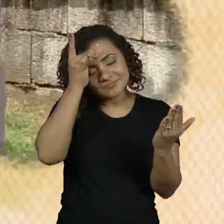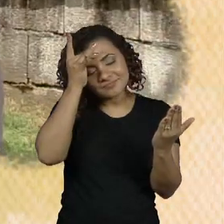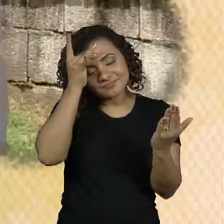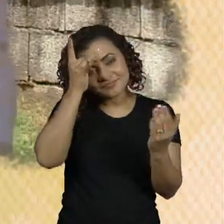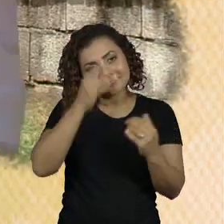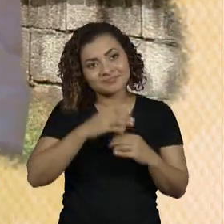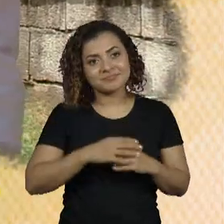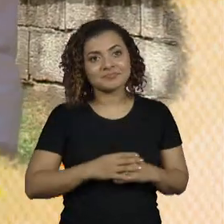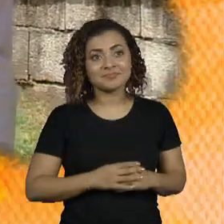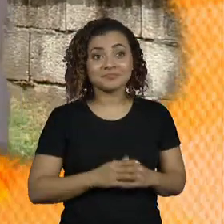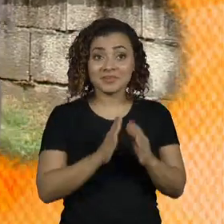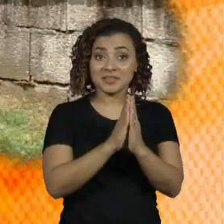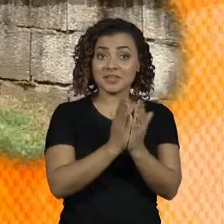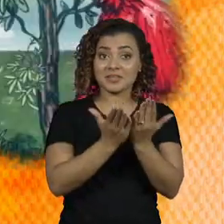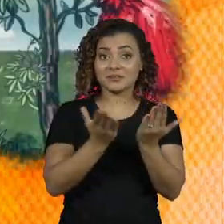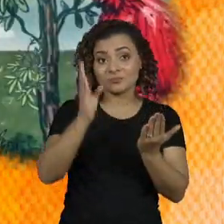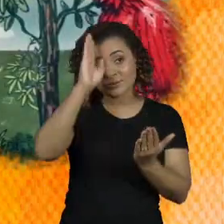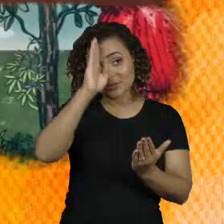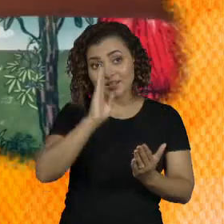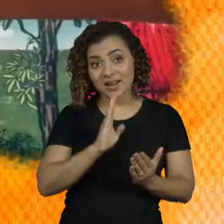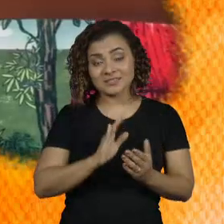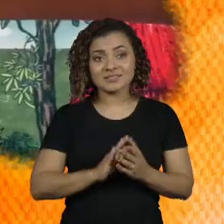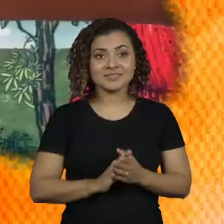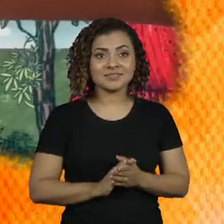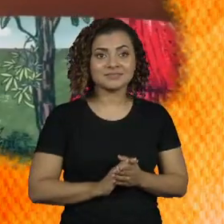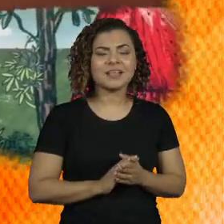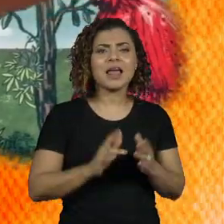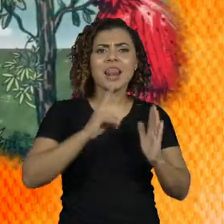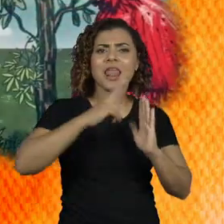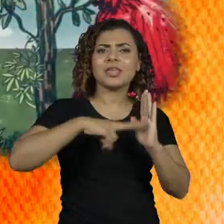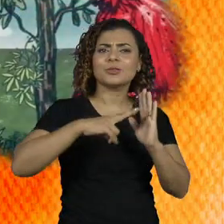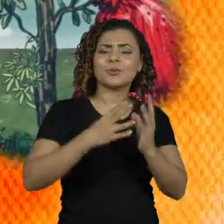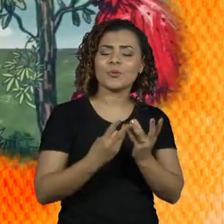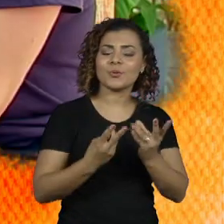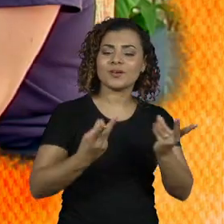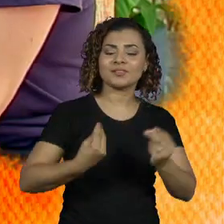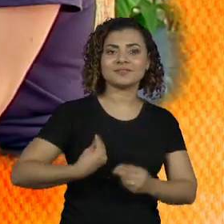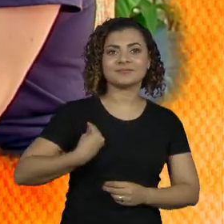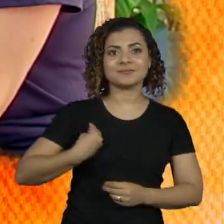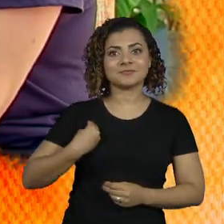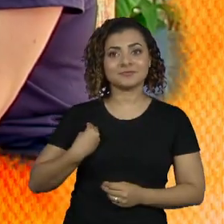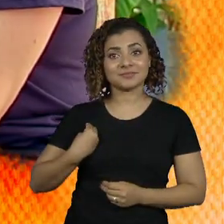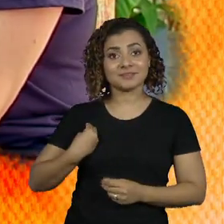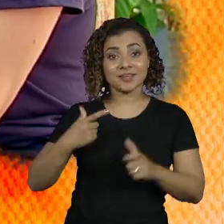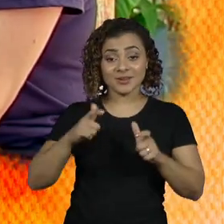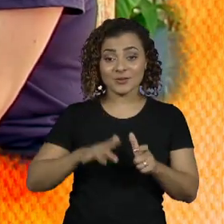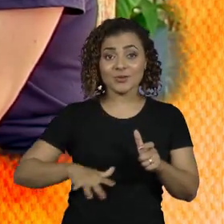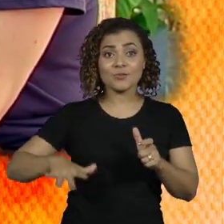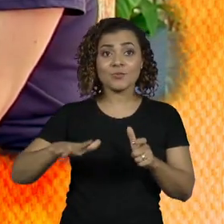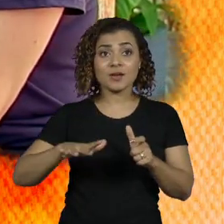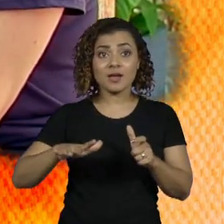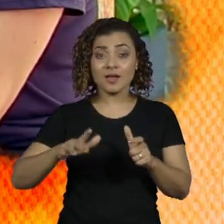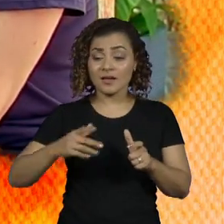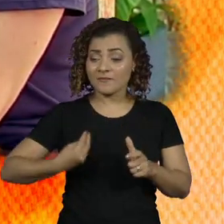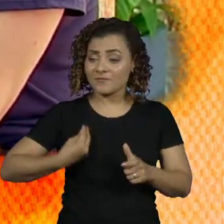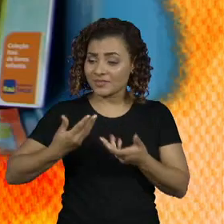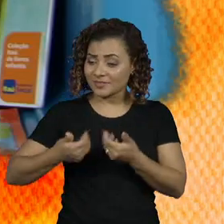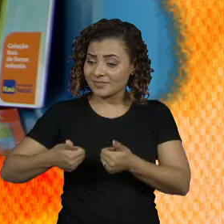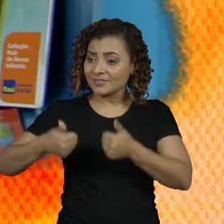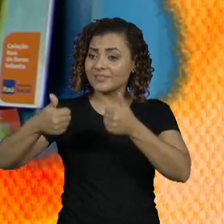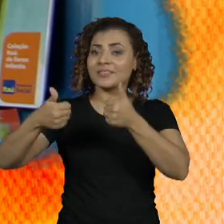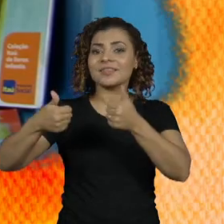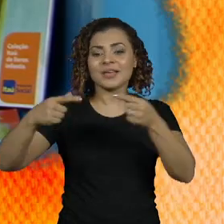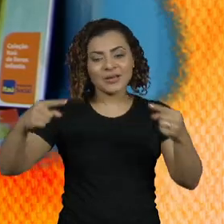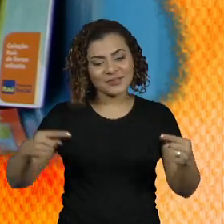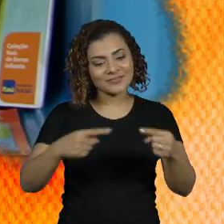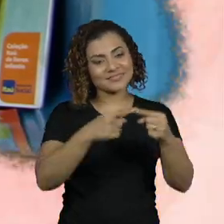Livros gratuitos. A leitura proporciona qualidade de vida. E lugar em que se vive melhor, é